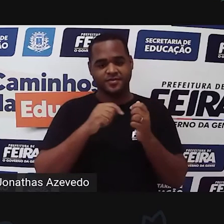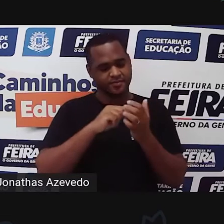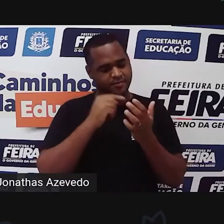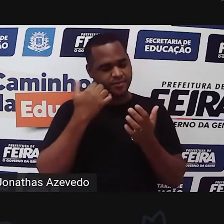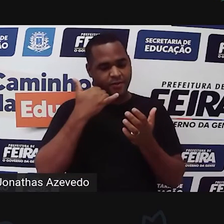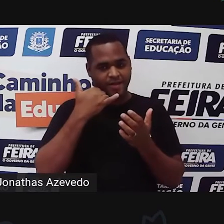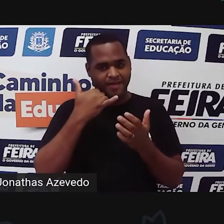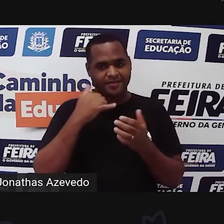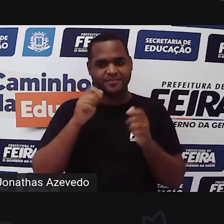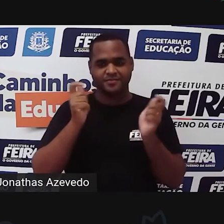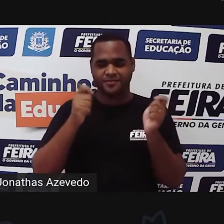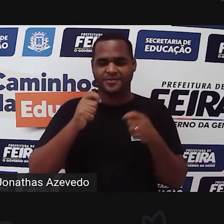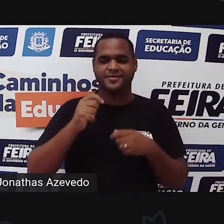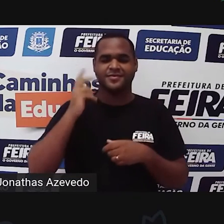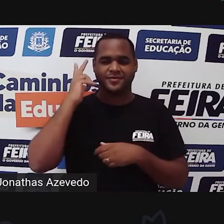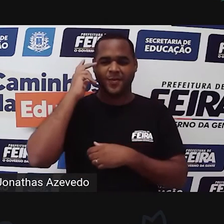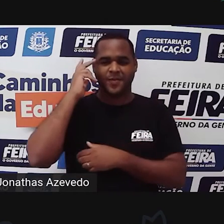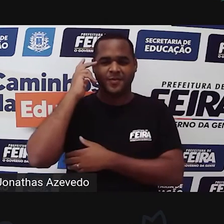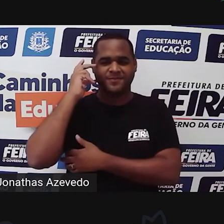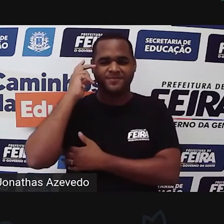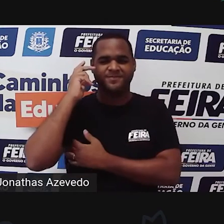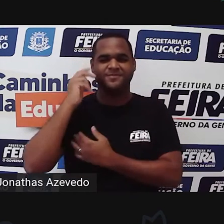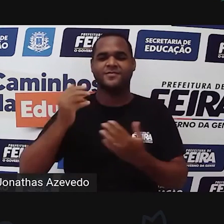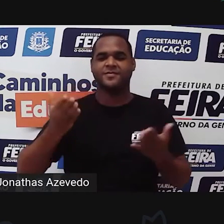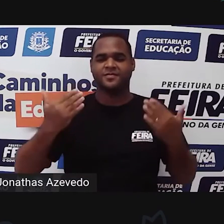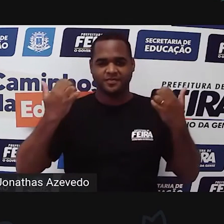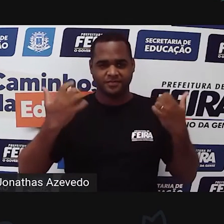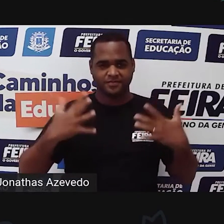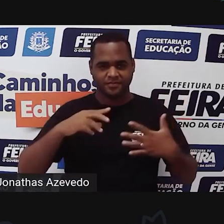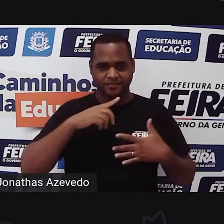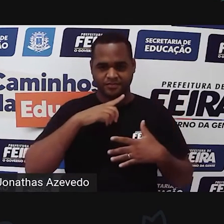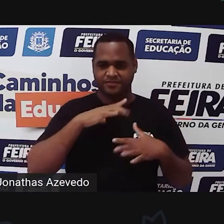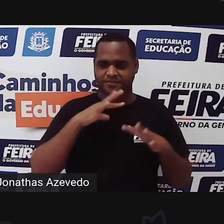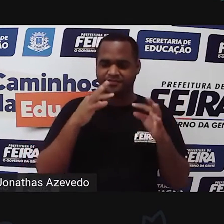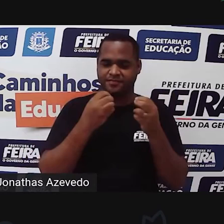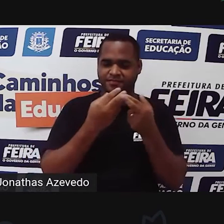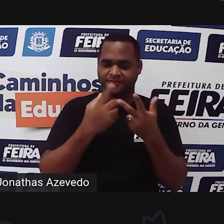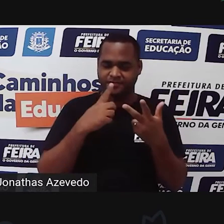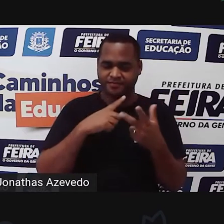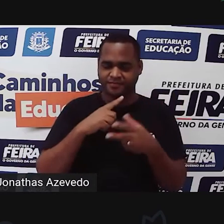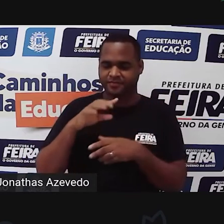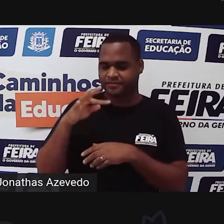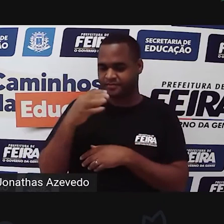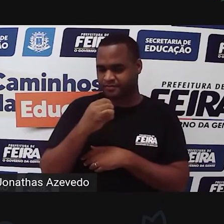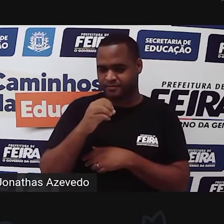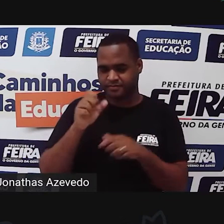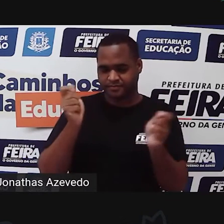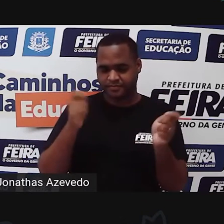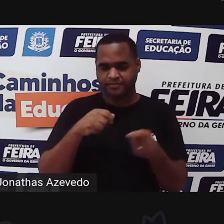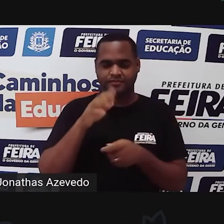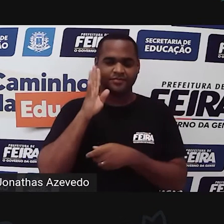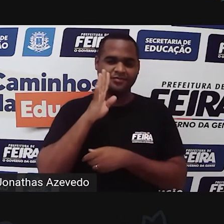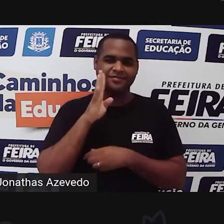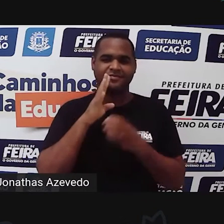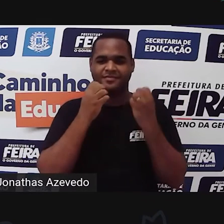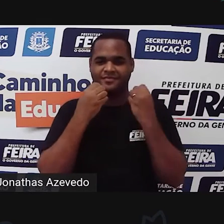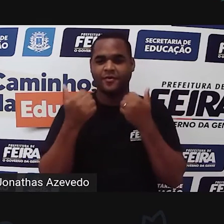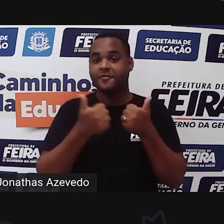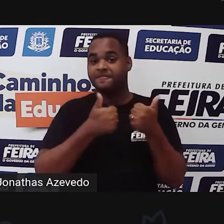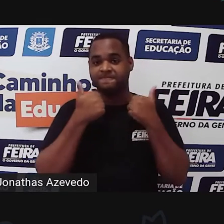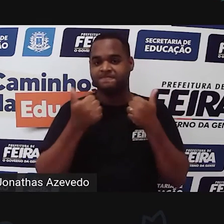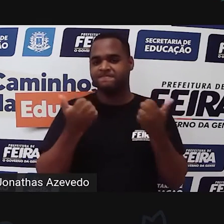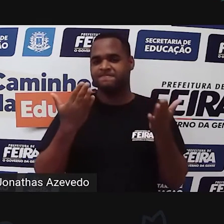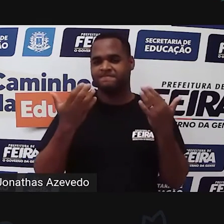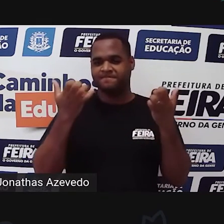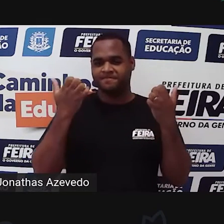celular, não tem problema, mas vem com esses instrumentos, porque tudo vai ser bacana, certo? Então vamos